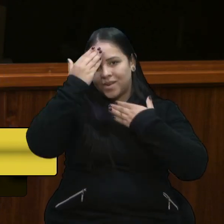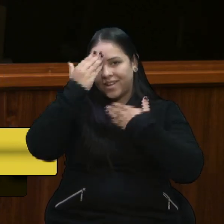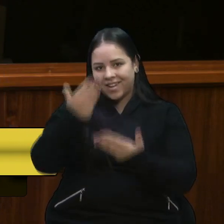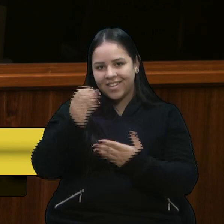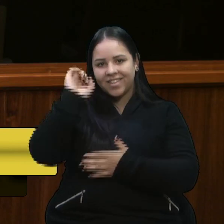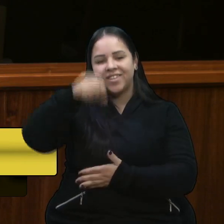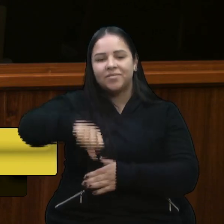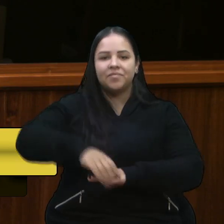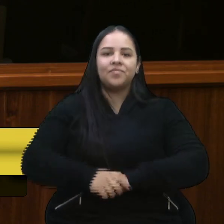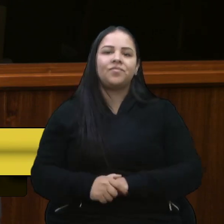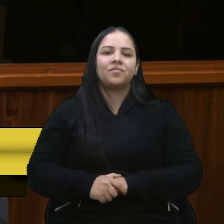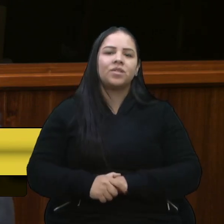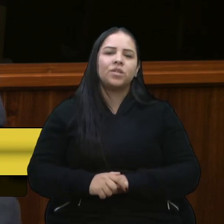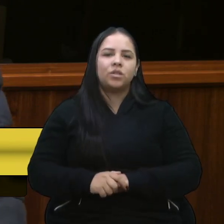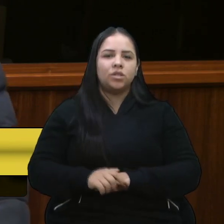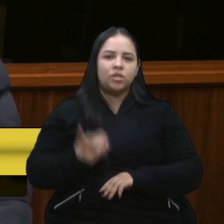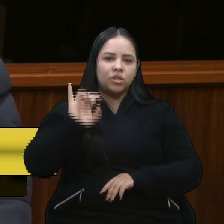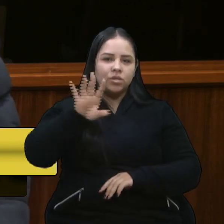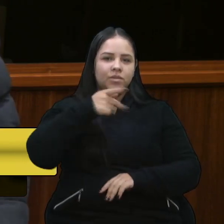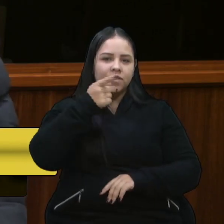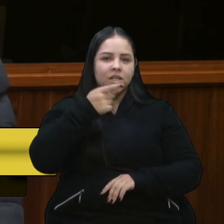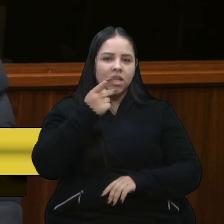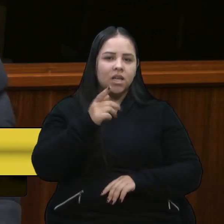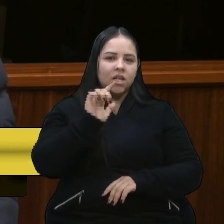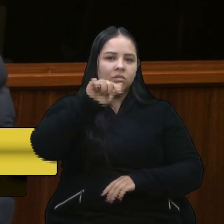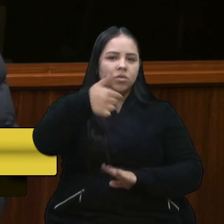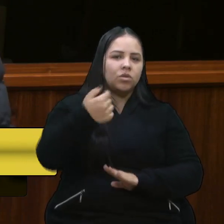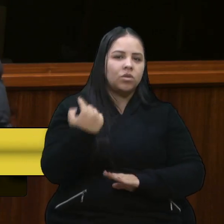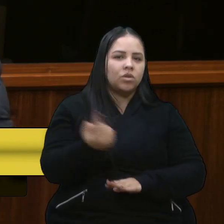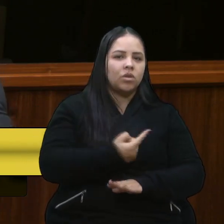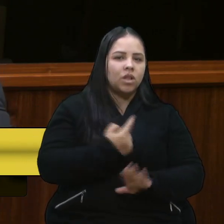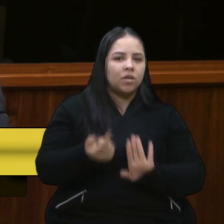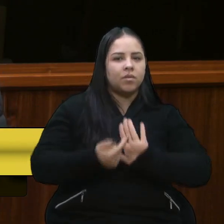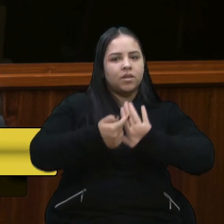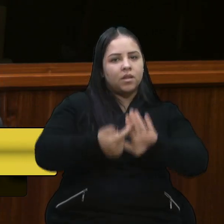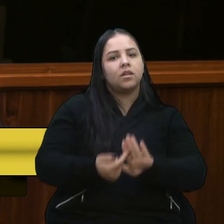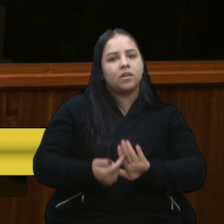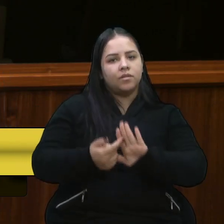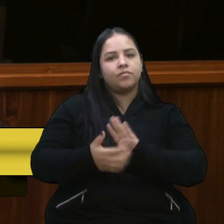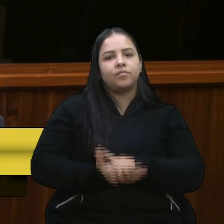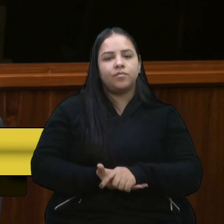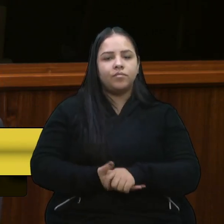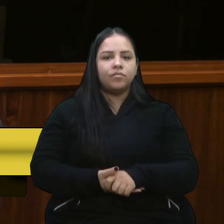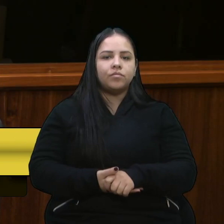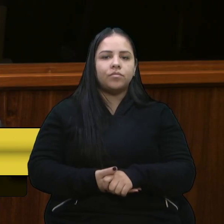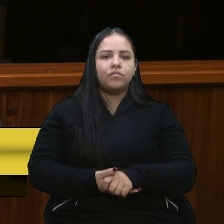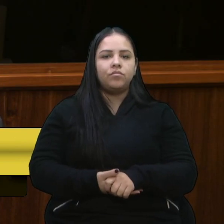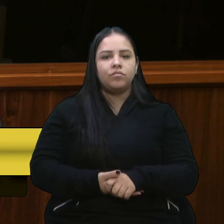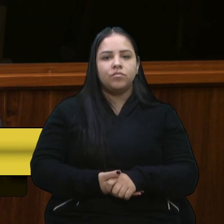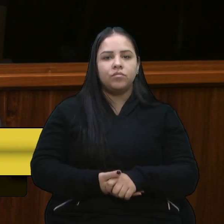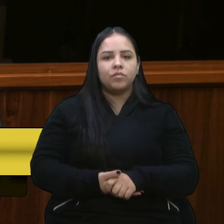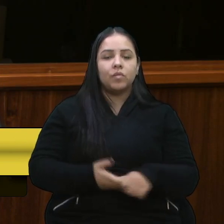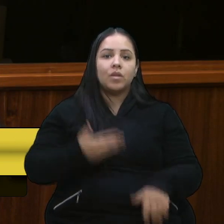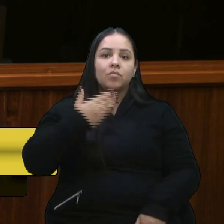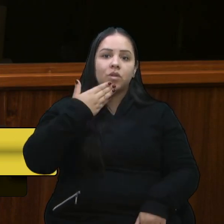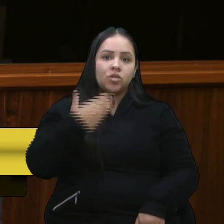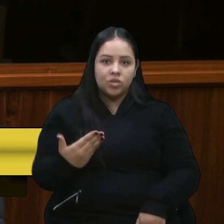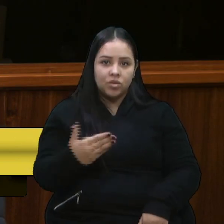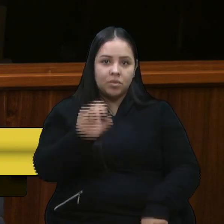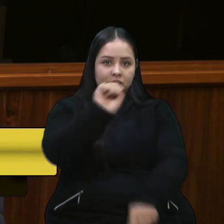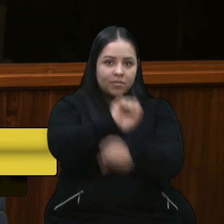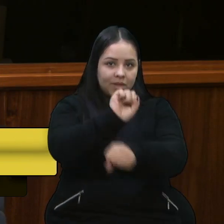Então, só para dizer que logo representaremos, então, estamos pedindo um adiamento e,